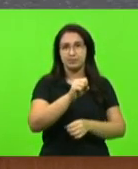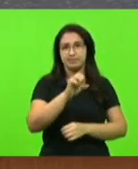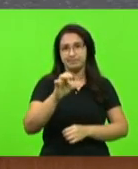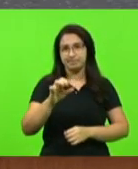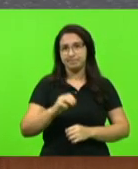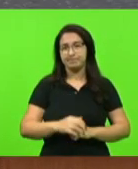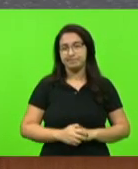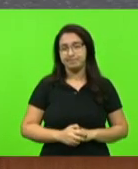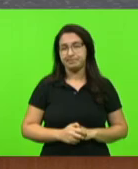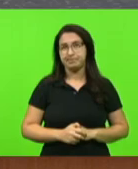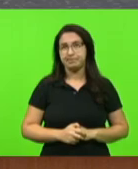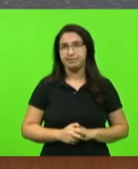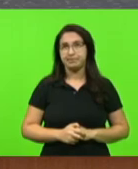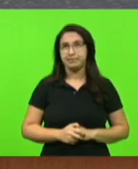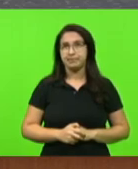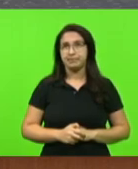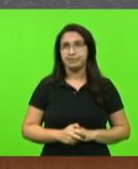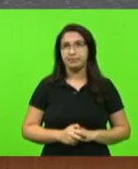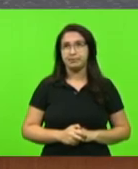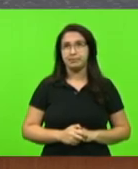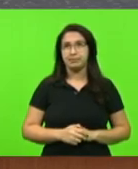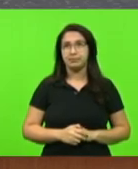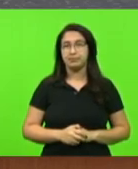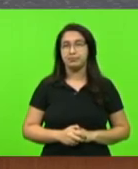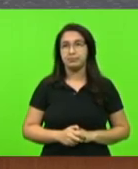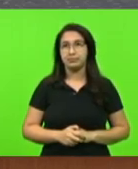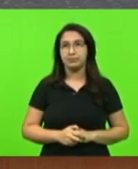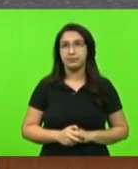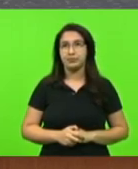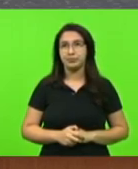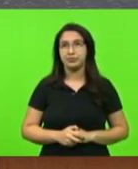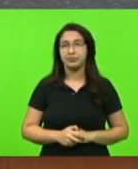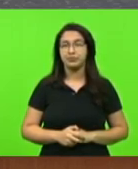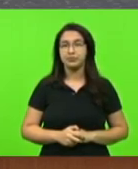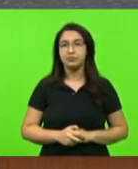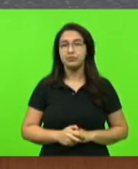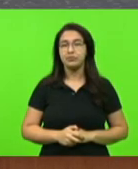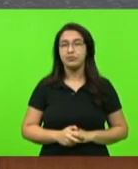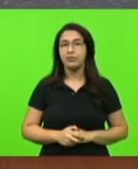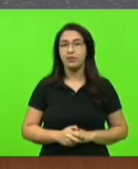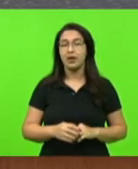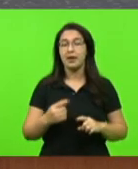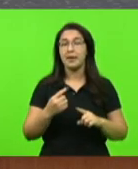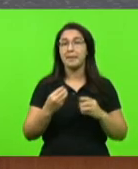Sérgio Mota, deputado Silvio, para que